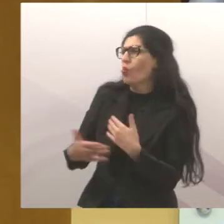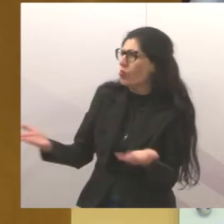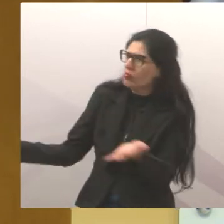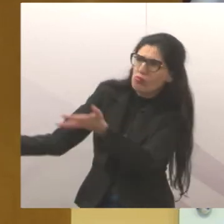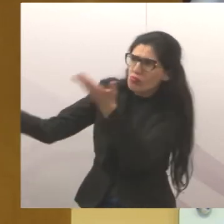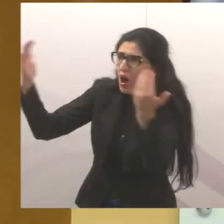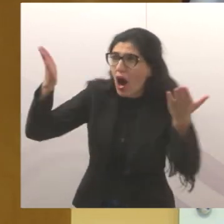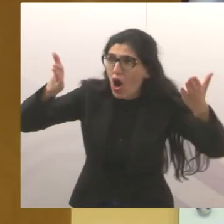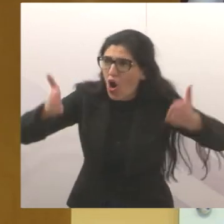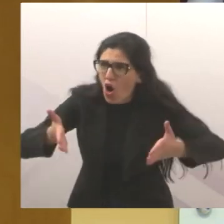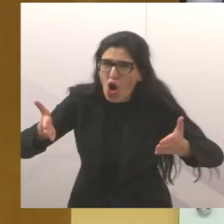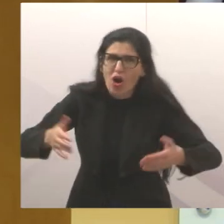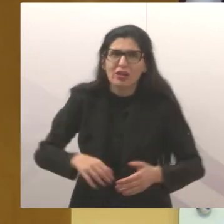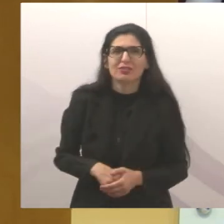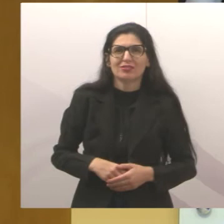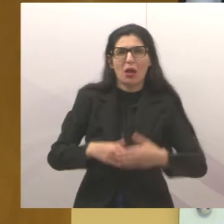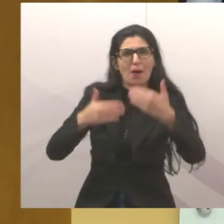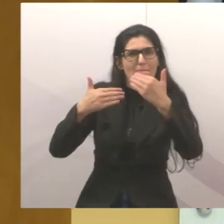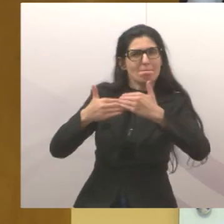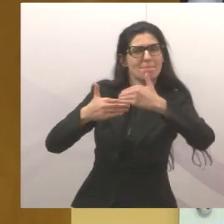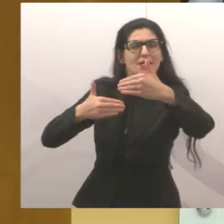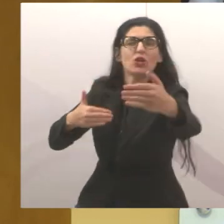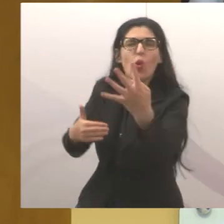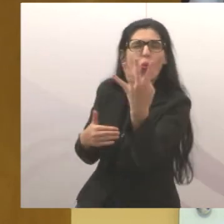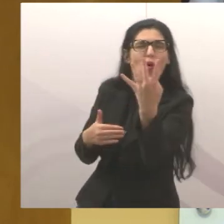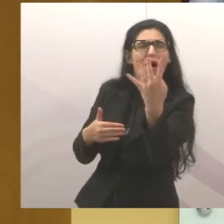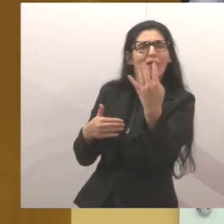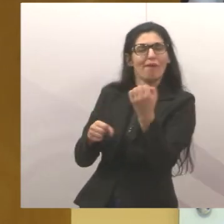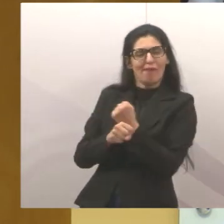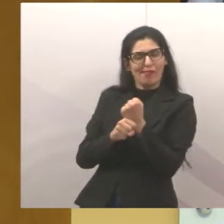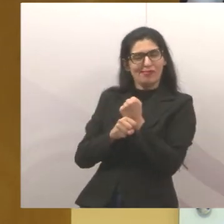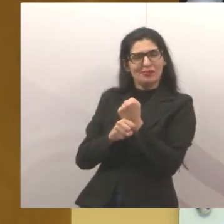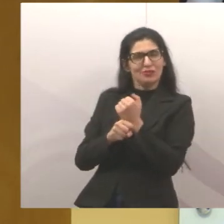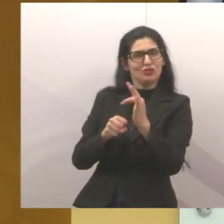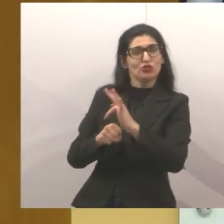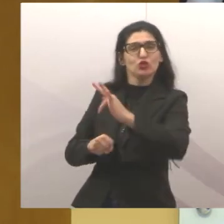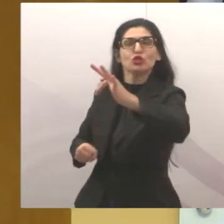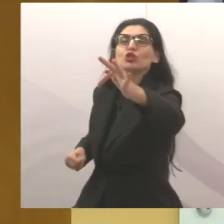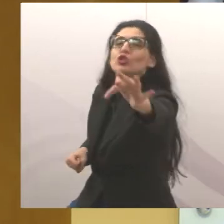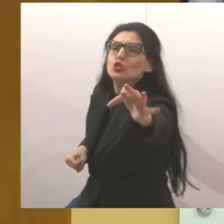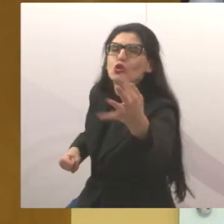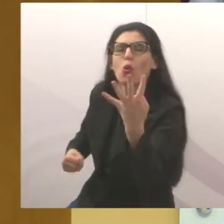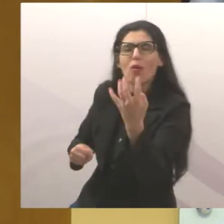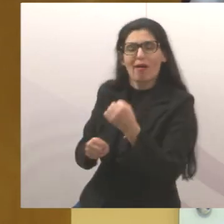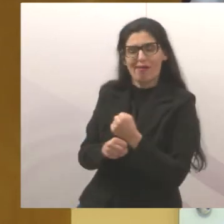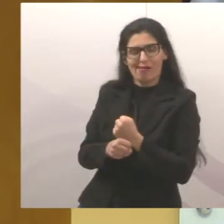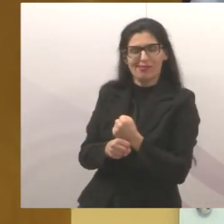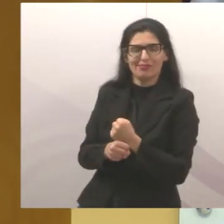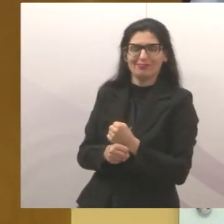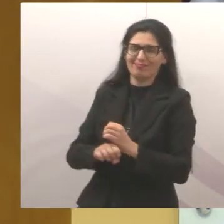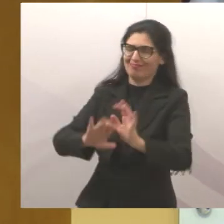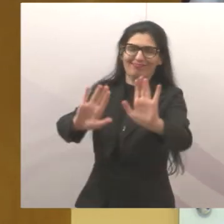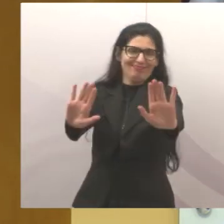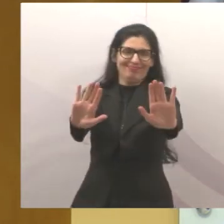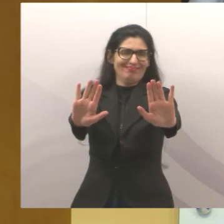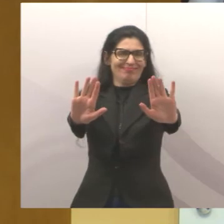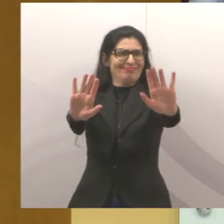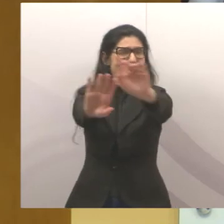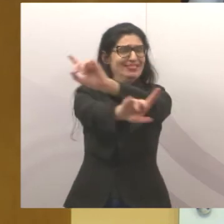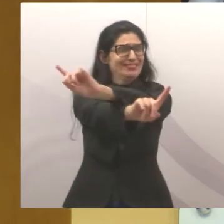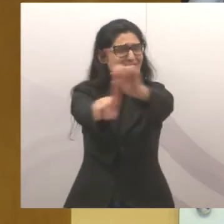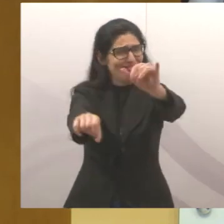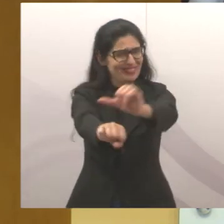agora, não vai em 4, 4 anos no Parque Minha Lua, não, porque fica até ruim para o vereador e fica ruim para a população. Mas espero que você